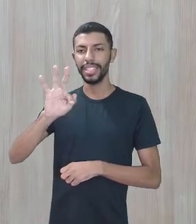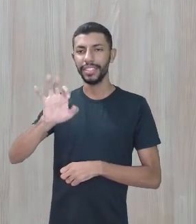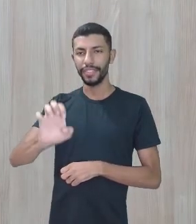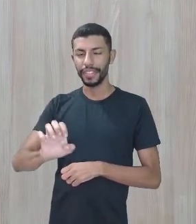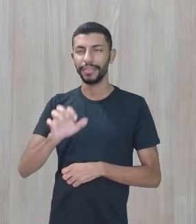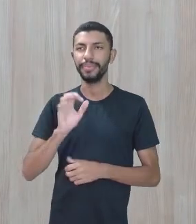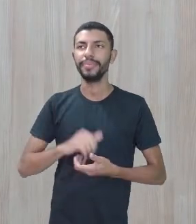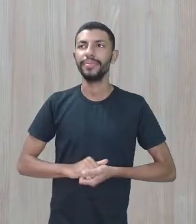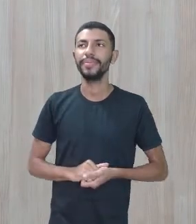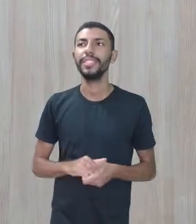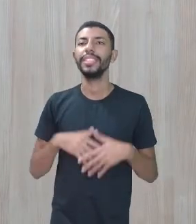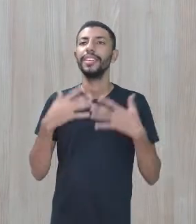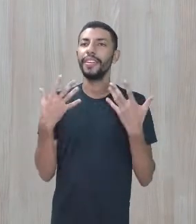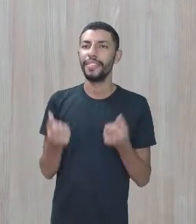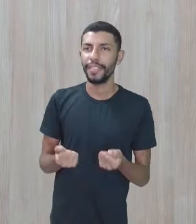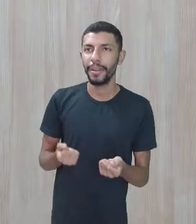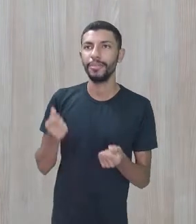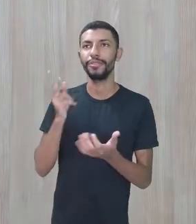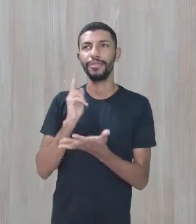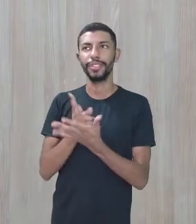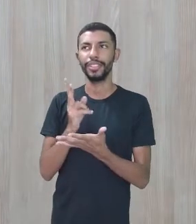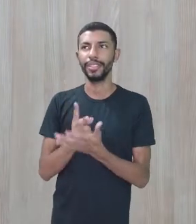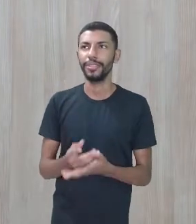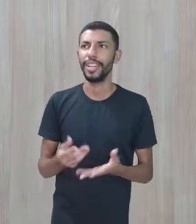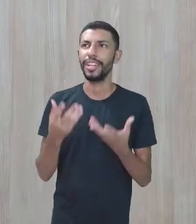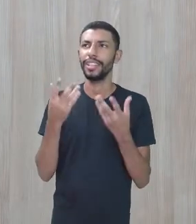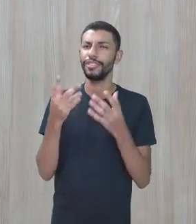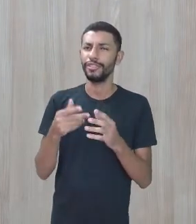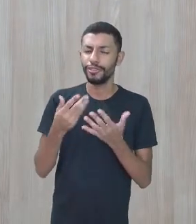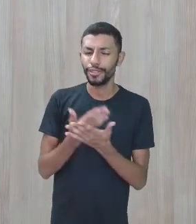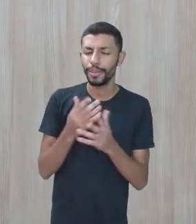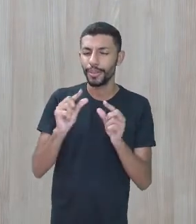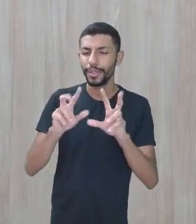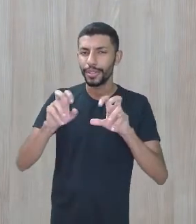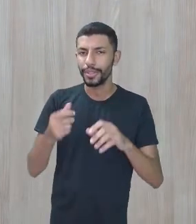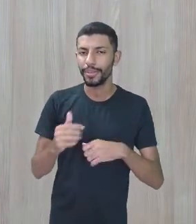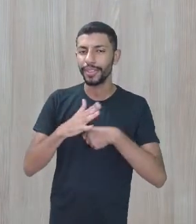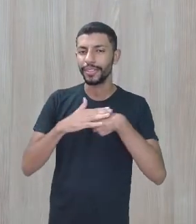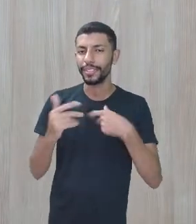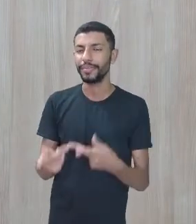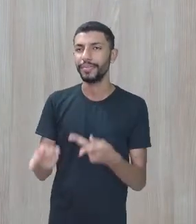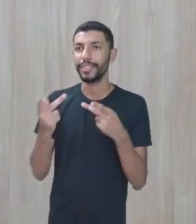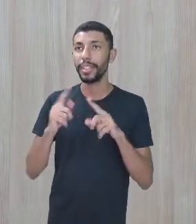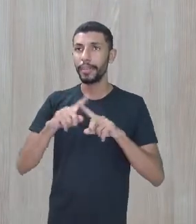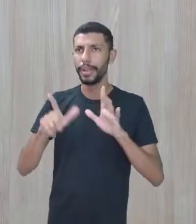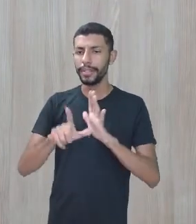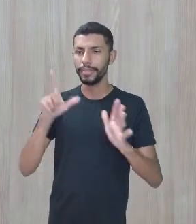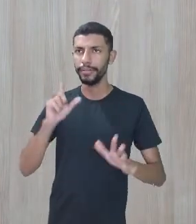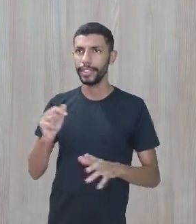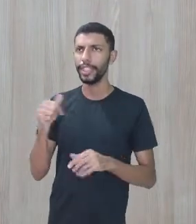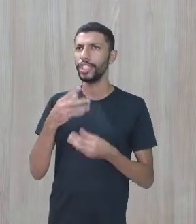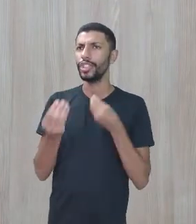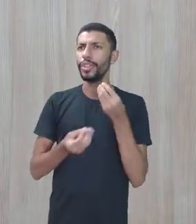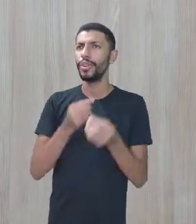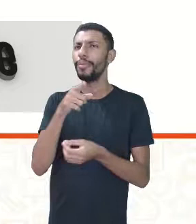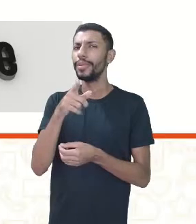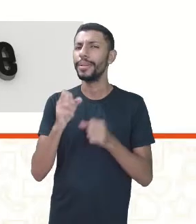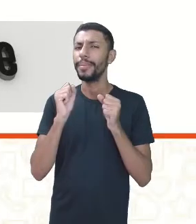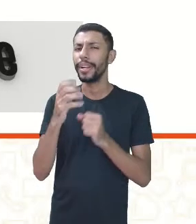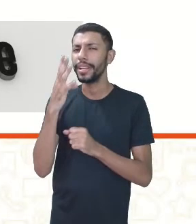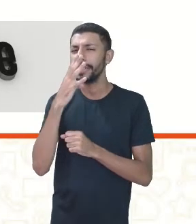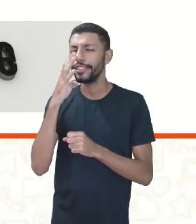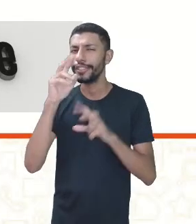afetividade e acolhimento. Mas antes, onde você pode encontrar essas temáticas?